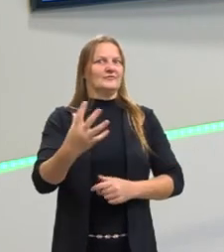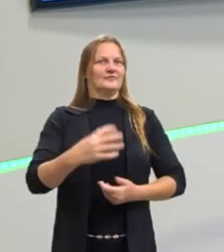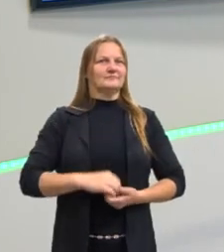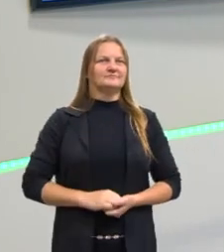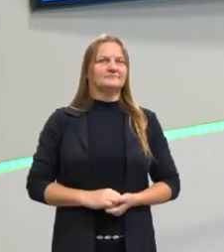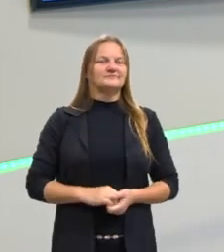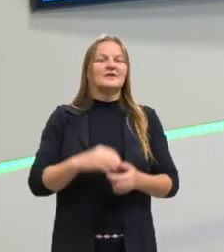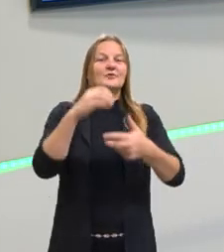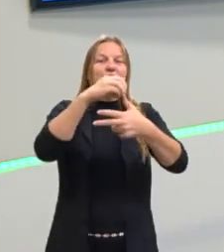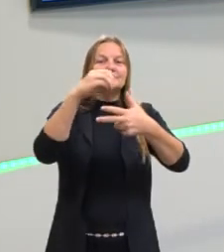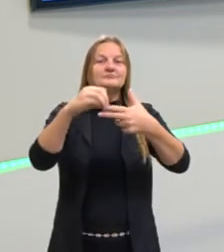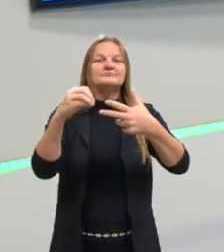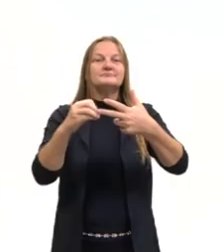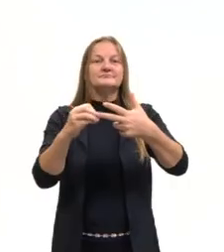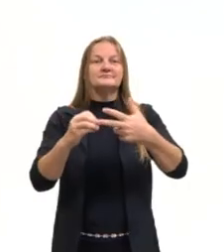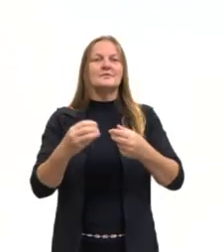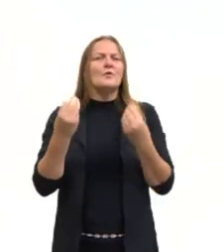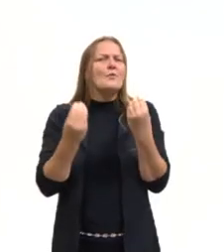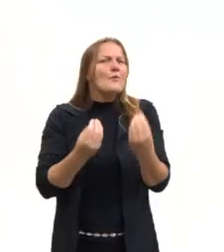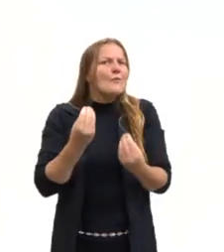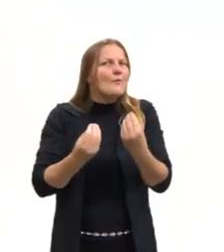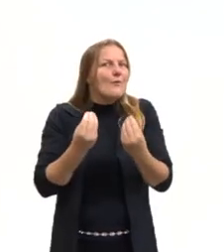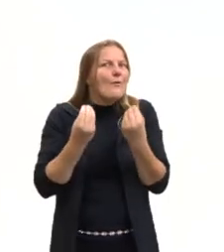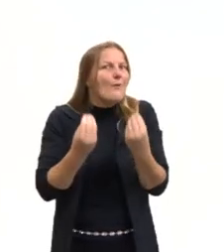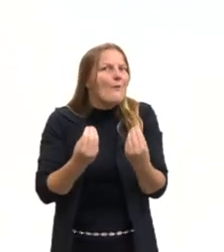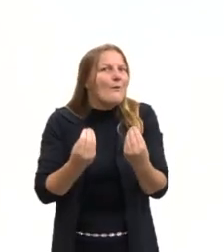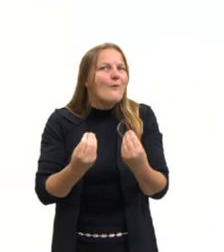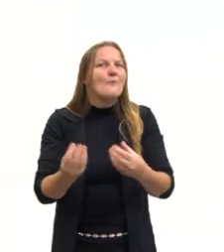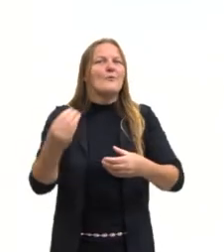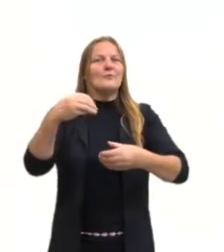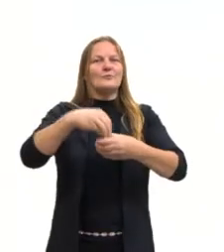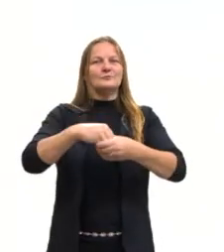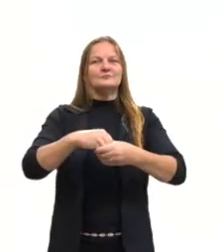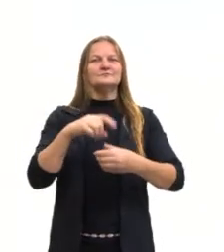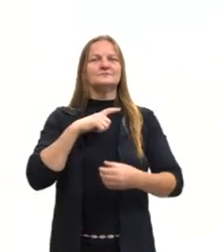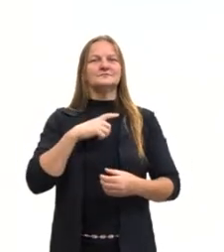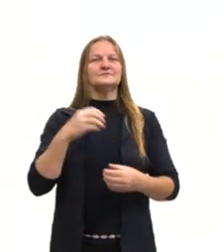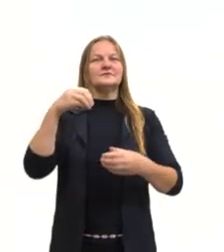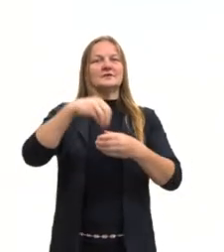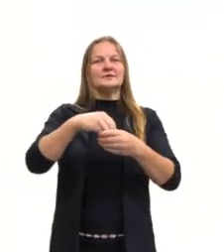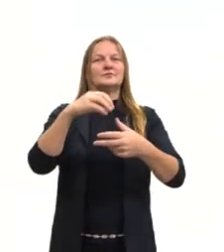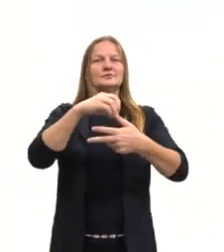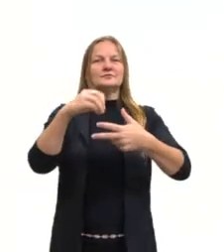Questão do Enem. Como é que isso pode cair no Enem?